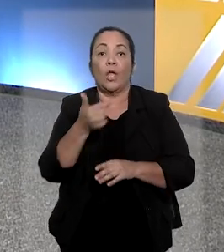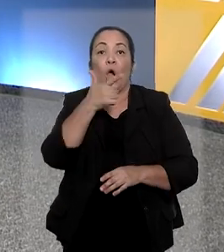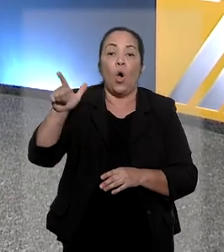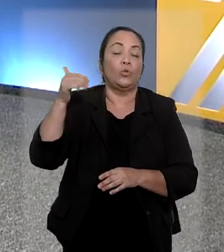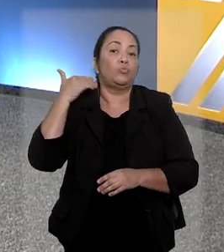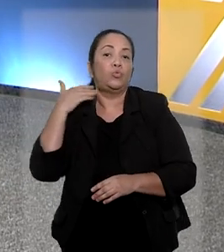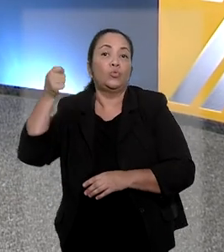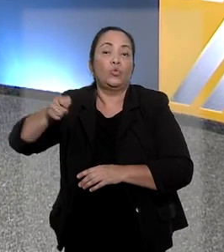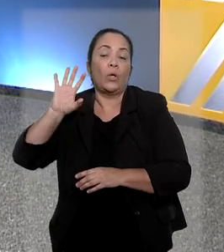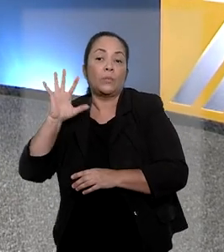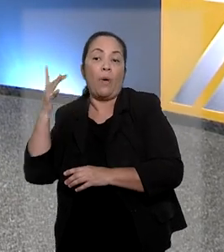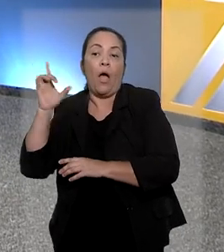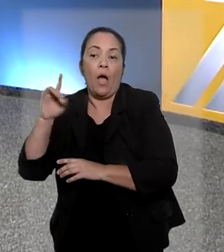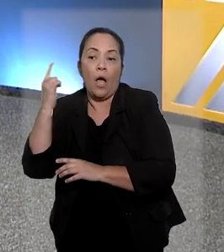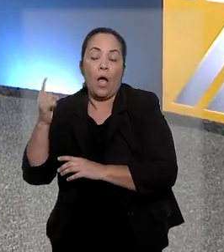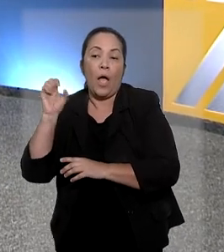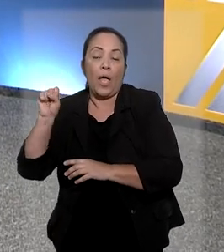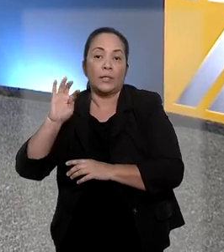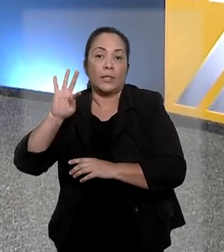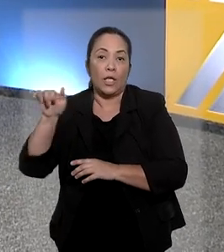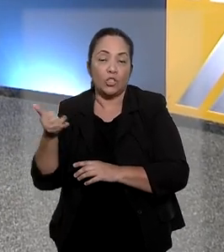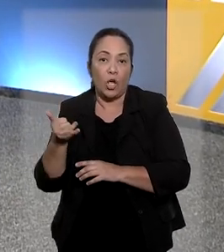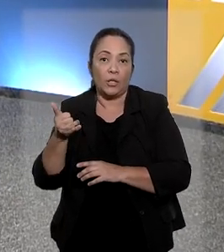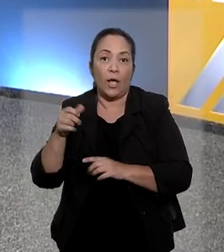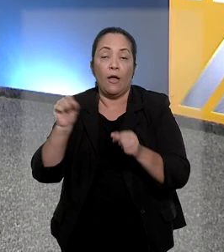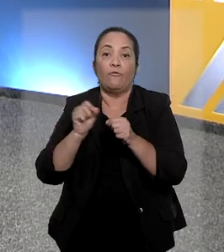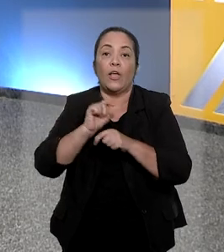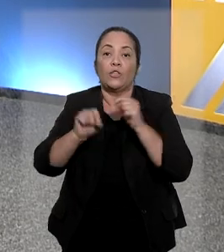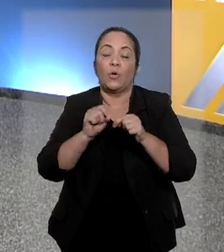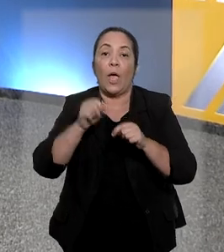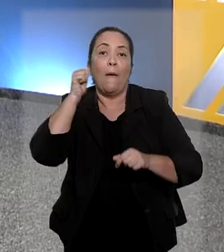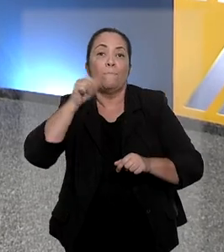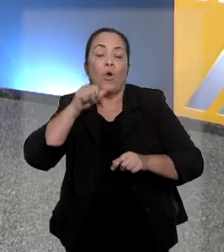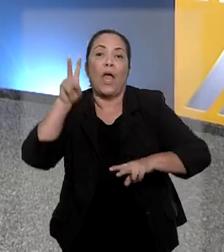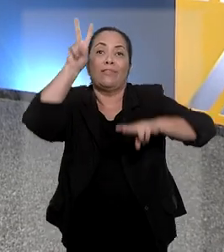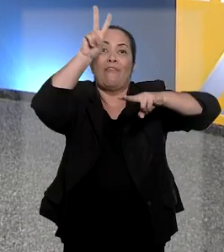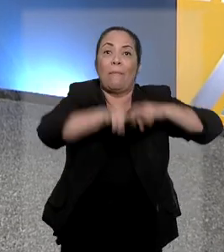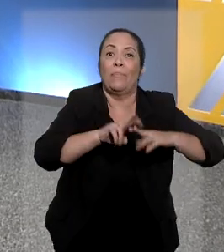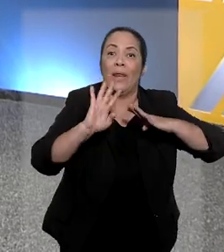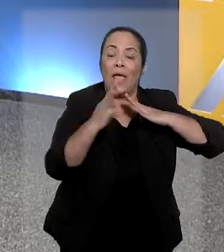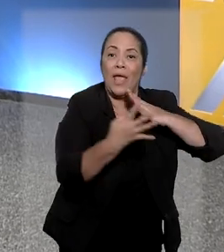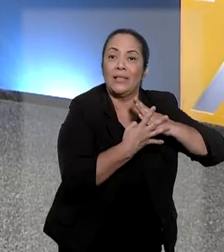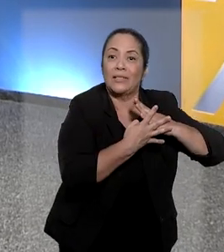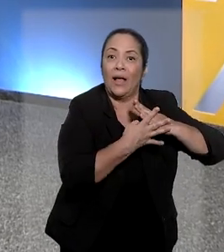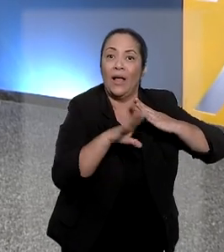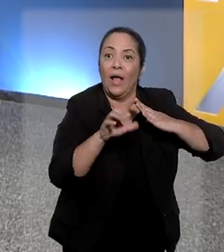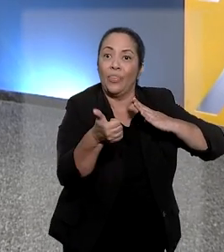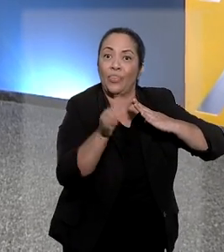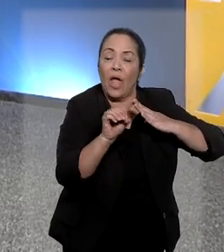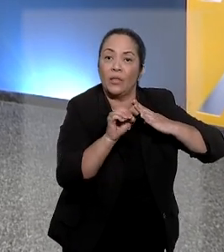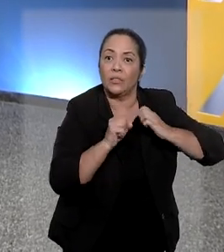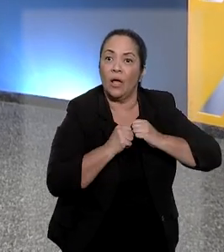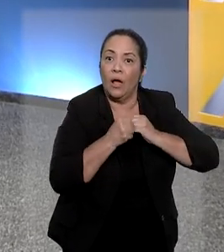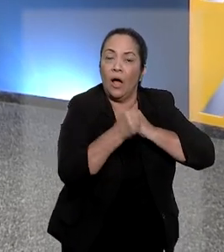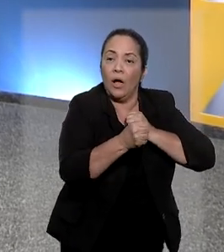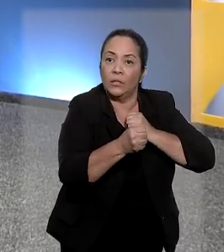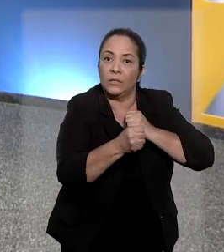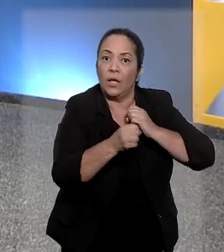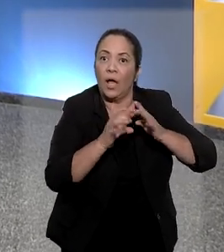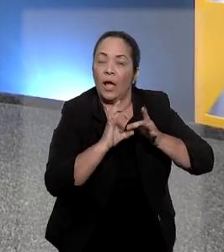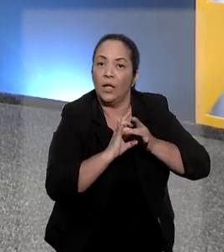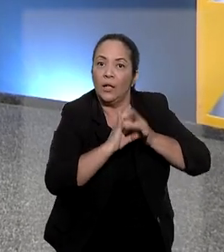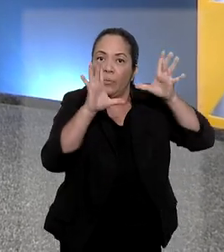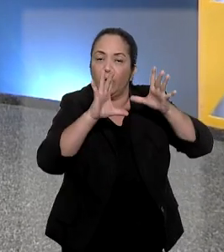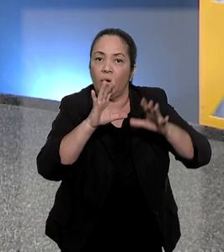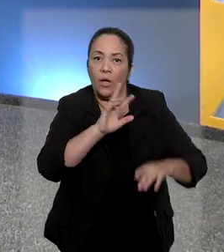decisão monocrática, o STJ absorveu mulher condenada injustamente a seis décadas de prisão. Apesar